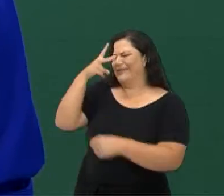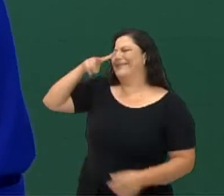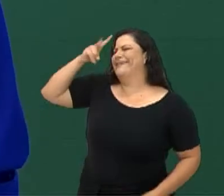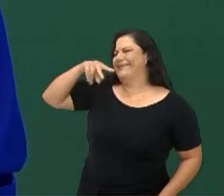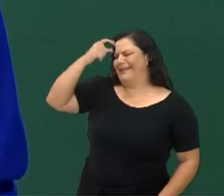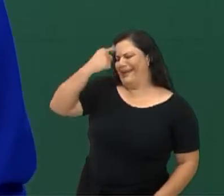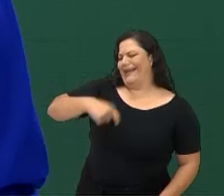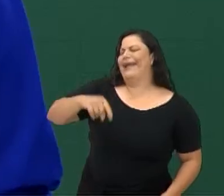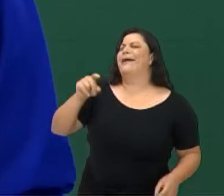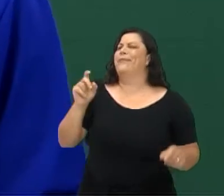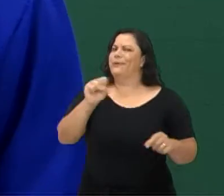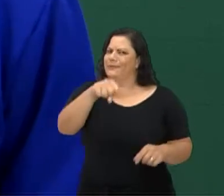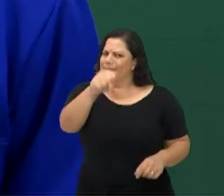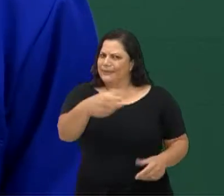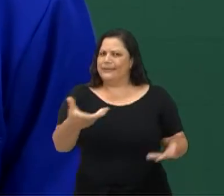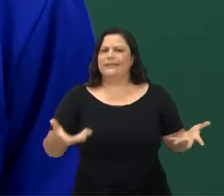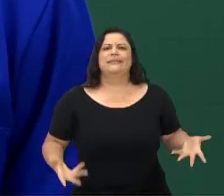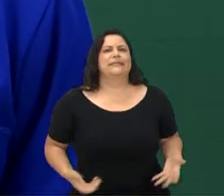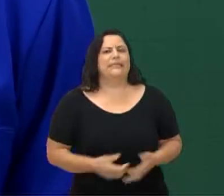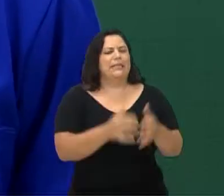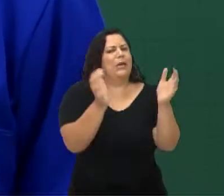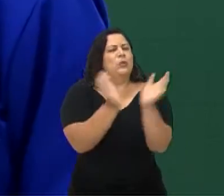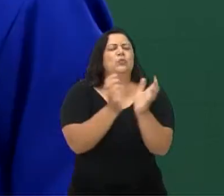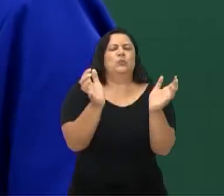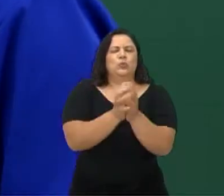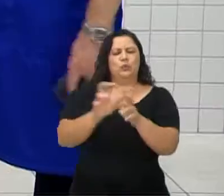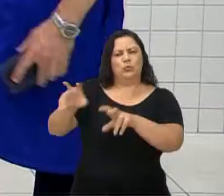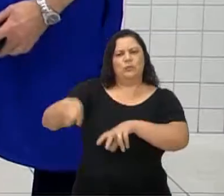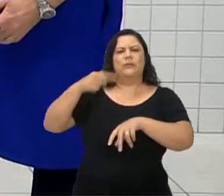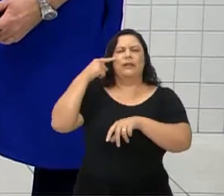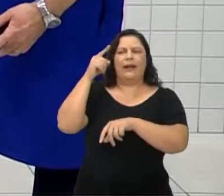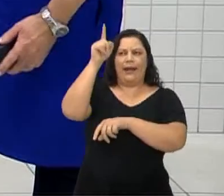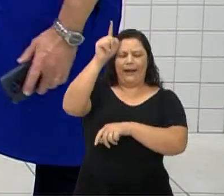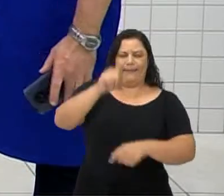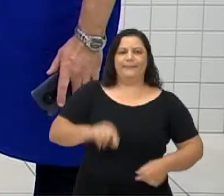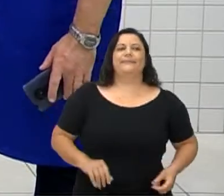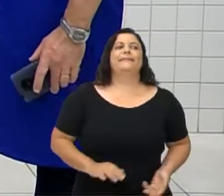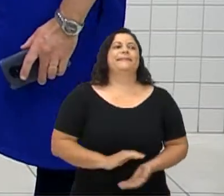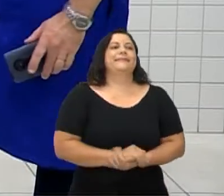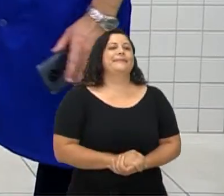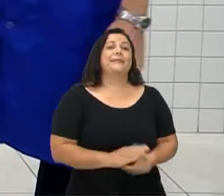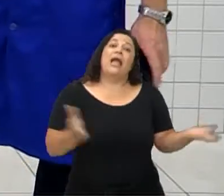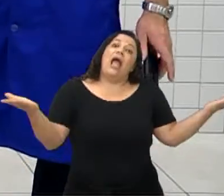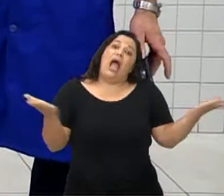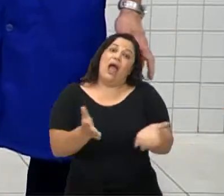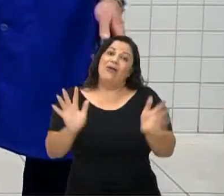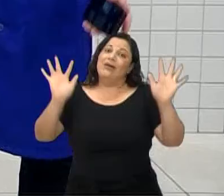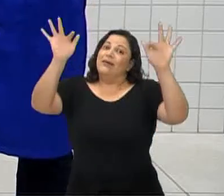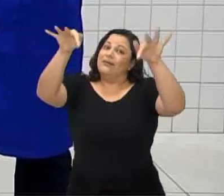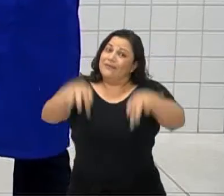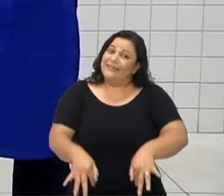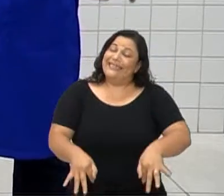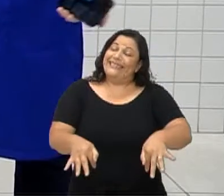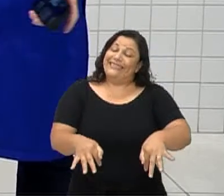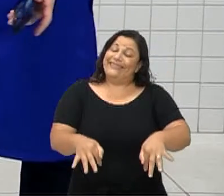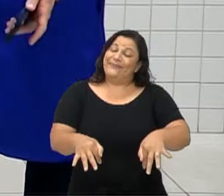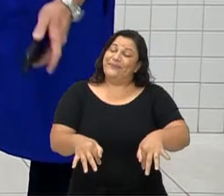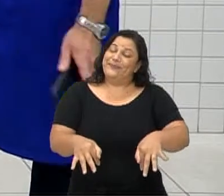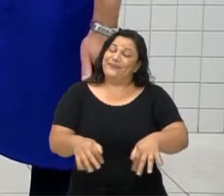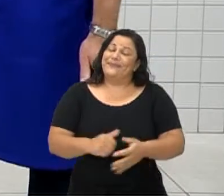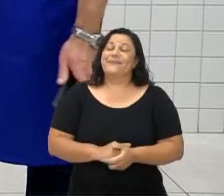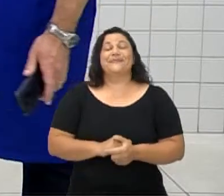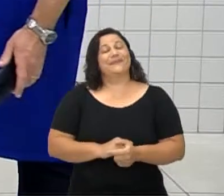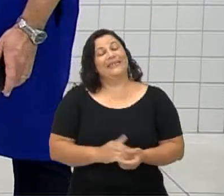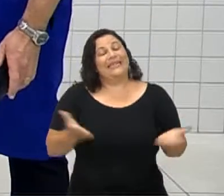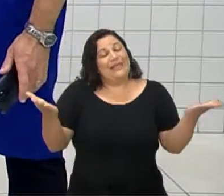um abraço especial para esse povo querido aí de Wittemarsum. E, finalizando, né, chegamos no fim,